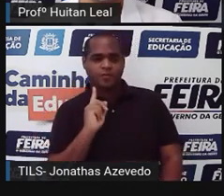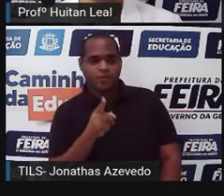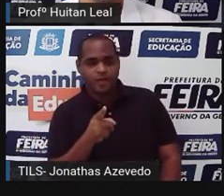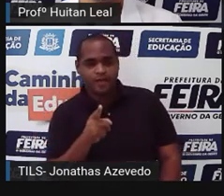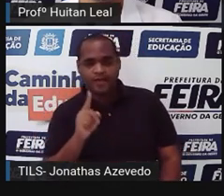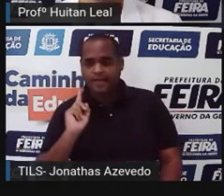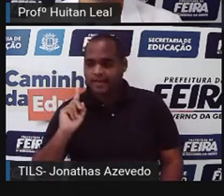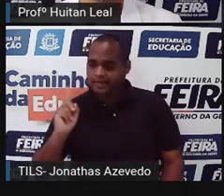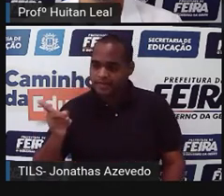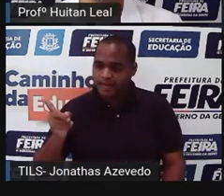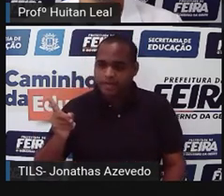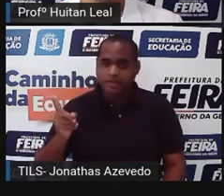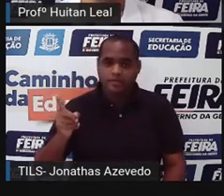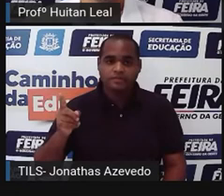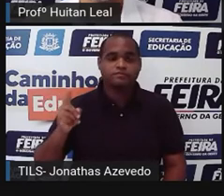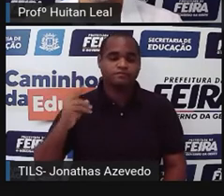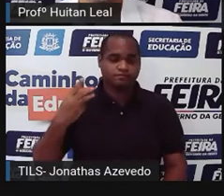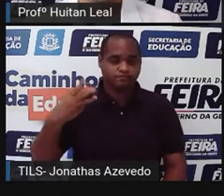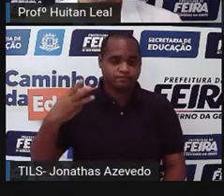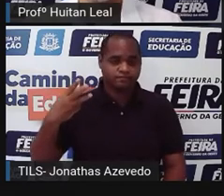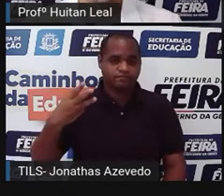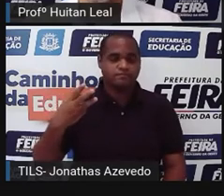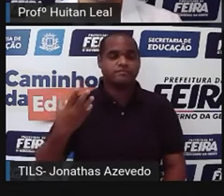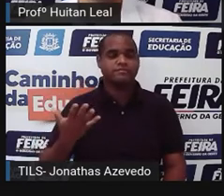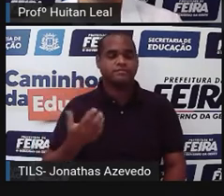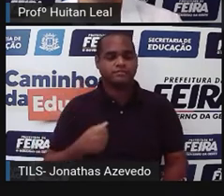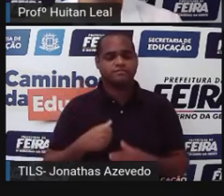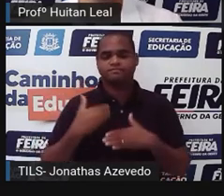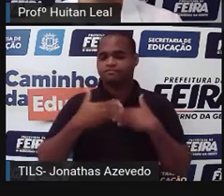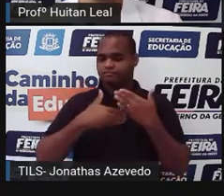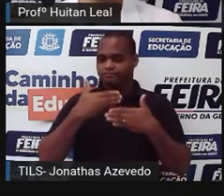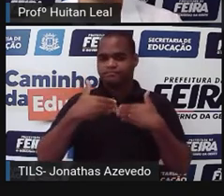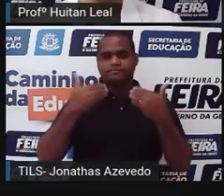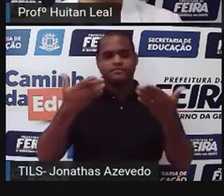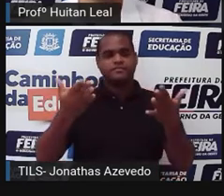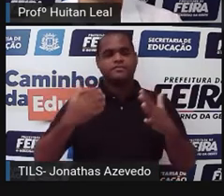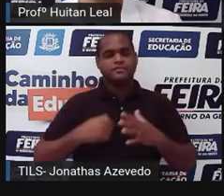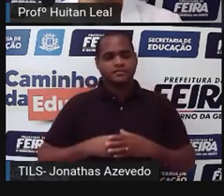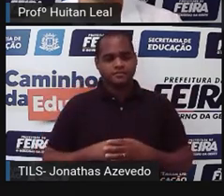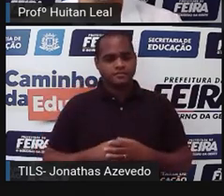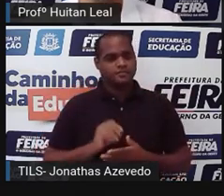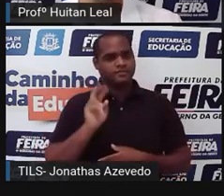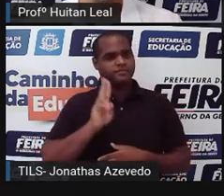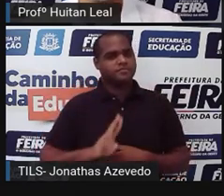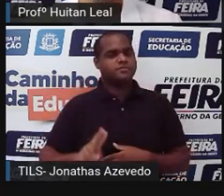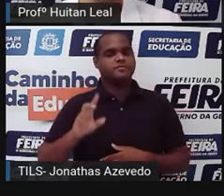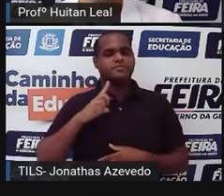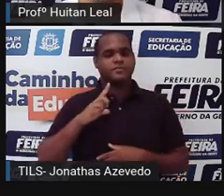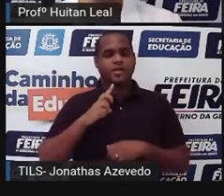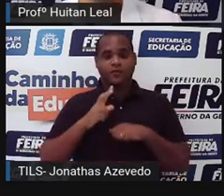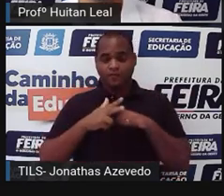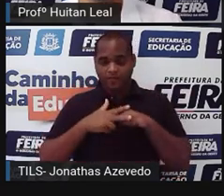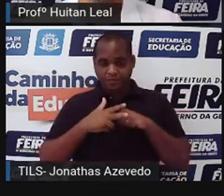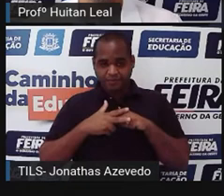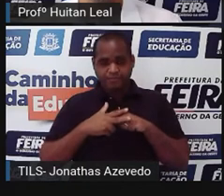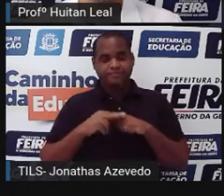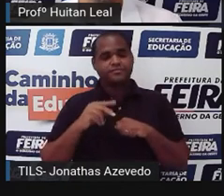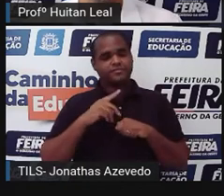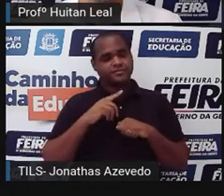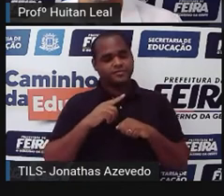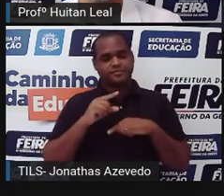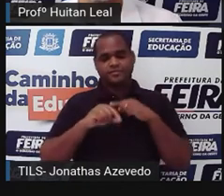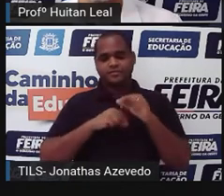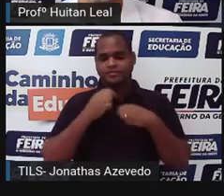ela, terceira pessoa e assim por diante. Utiliza-se também os verbos, não é? Que estão